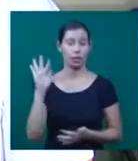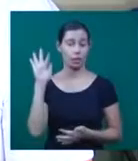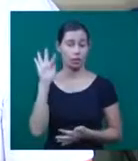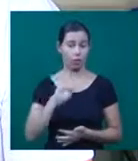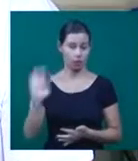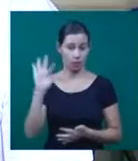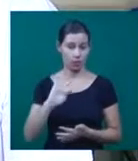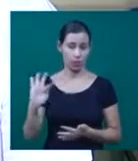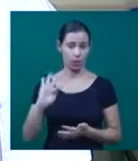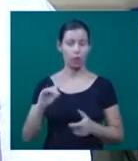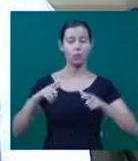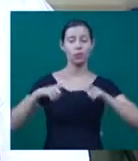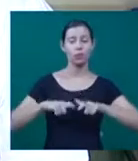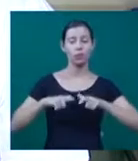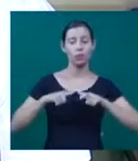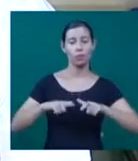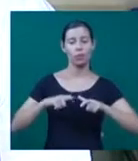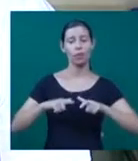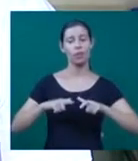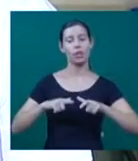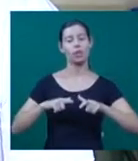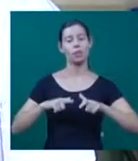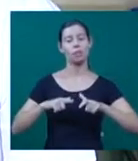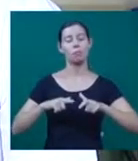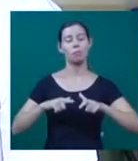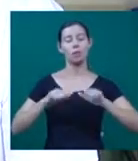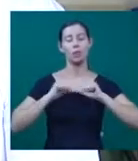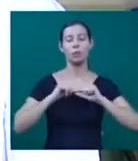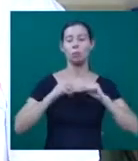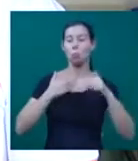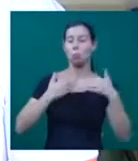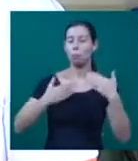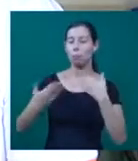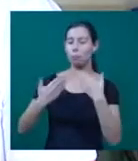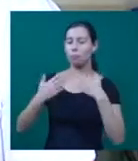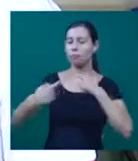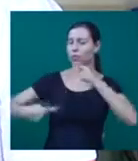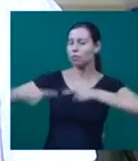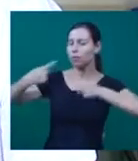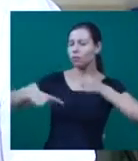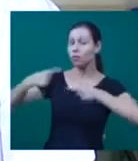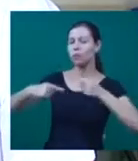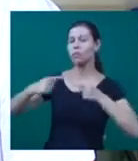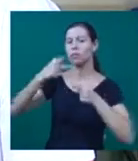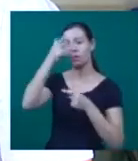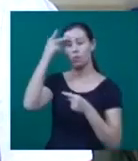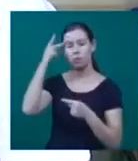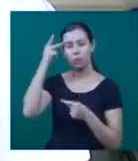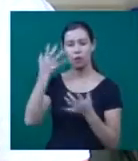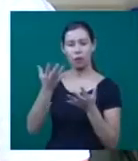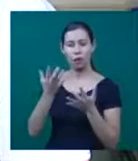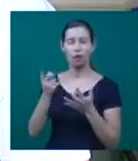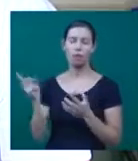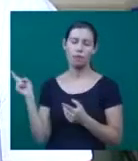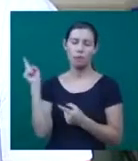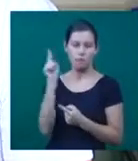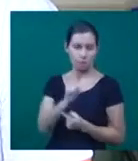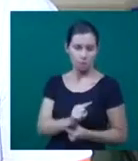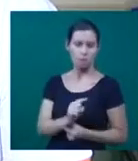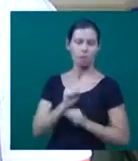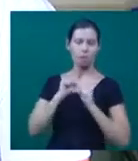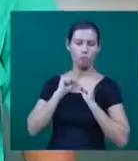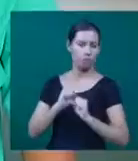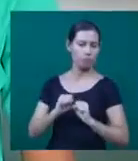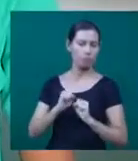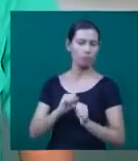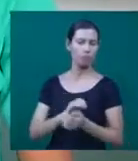e não só localizada na universidade, mas também abrindo para a comunidade que queira conversar com a gente sobre temas dessa